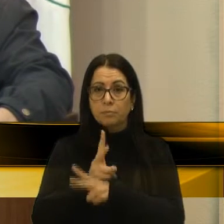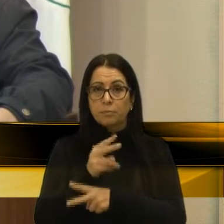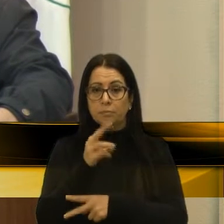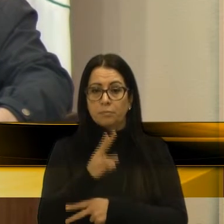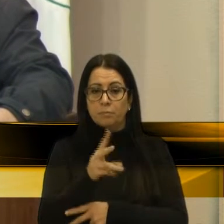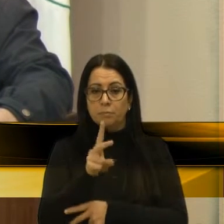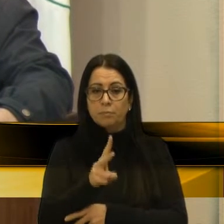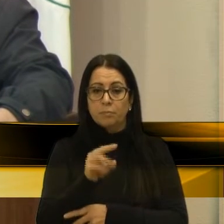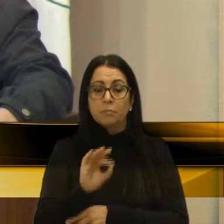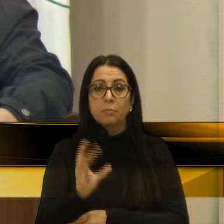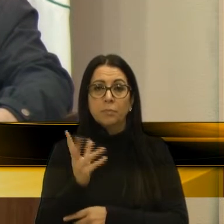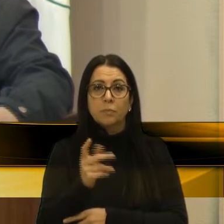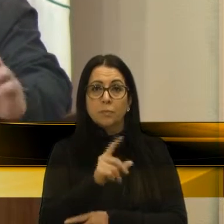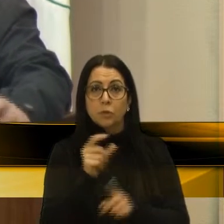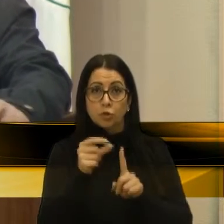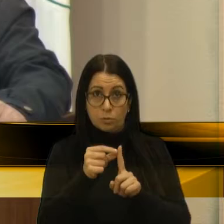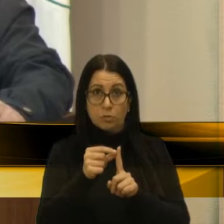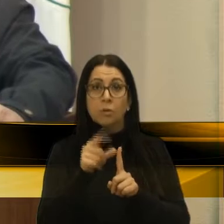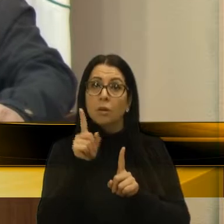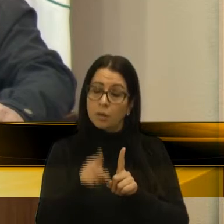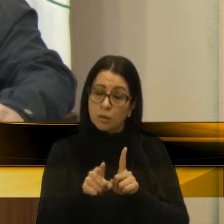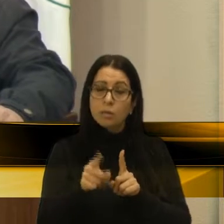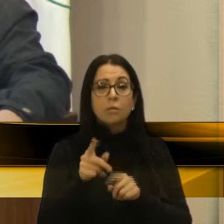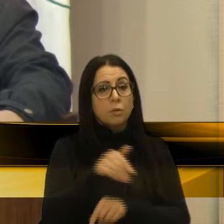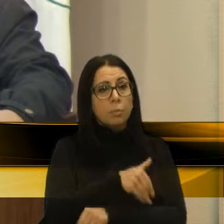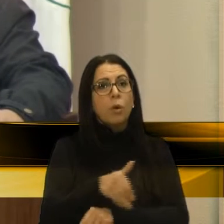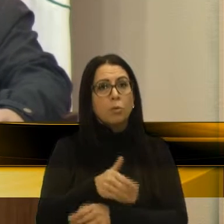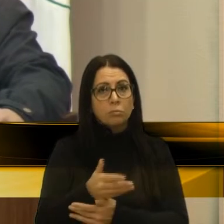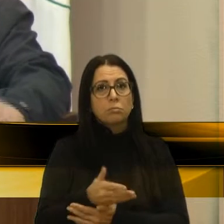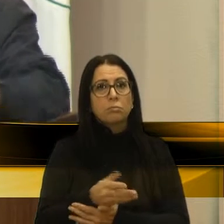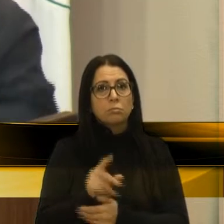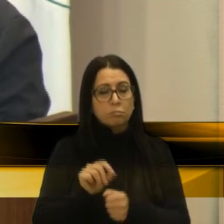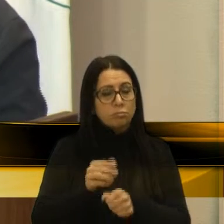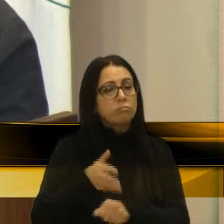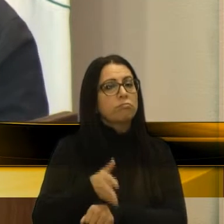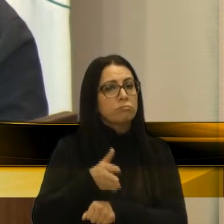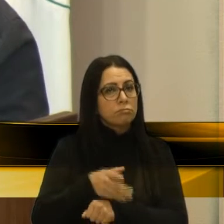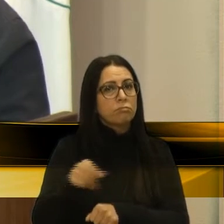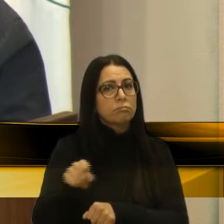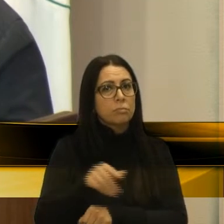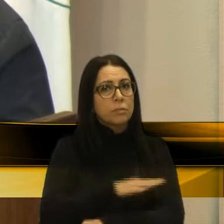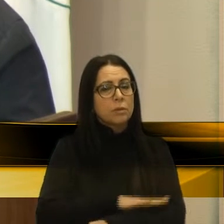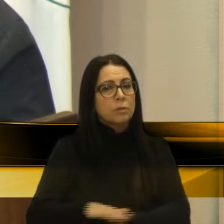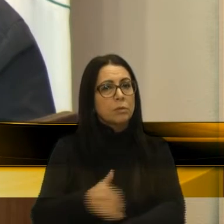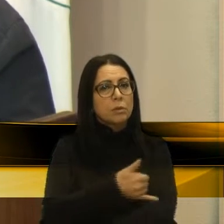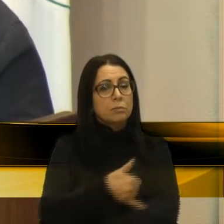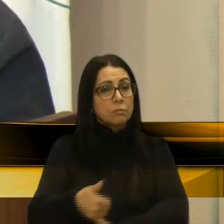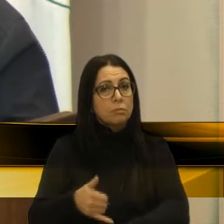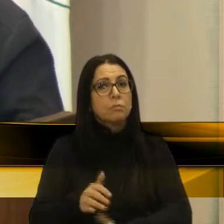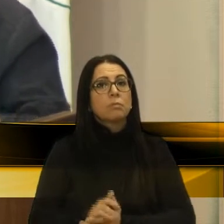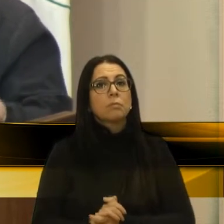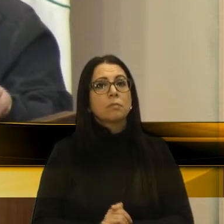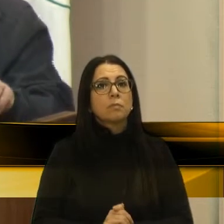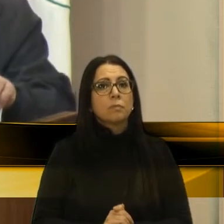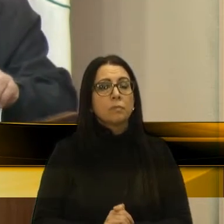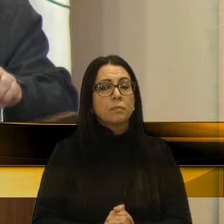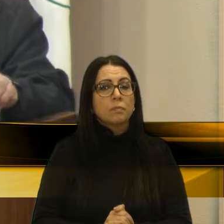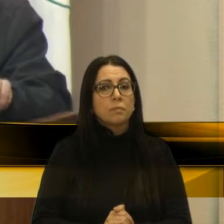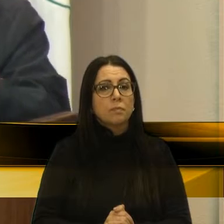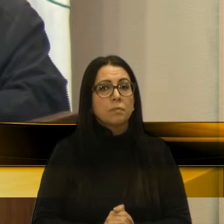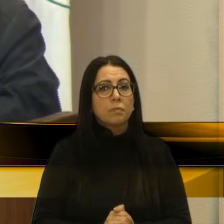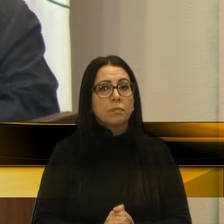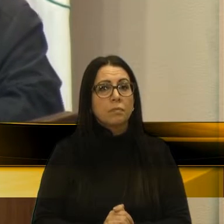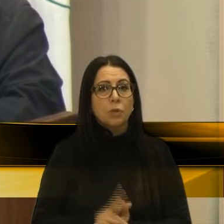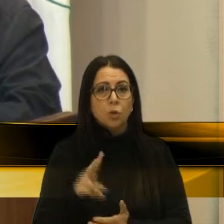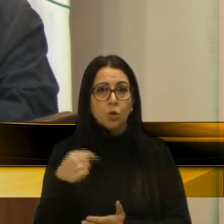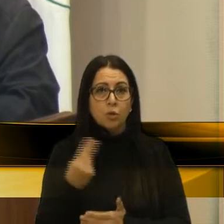32 milhões de dólares. Então, esta aqui é uma rua, faz parte daquele asfaltamento interior ainda, que